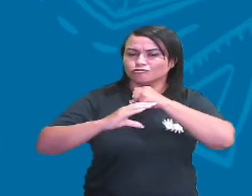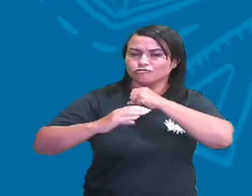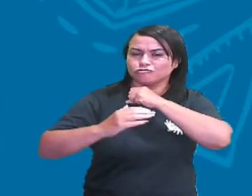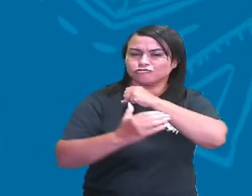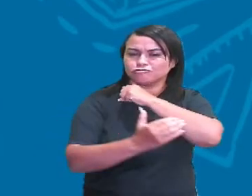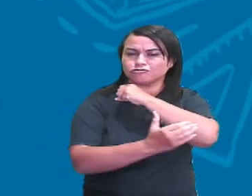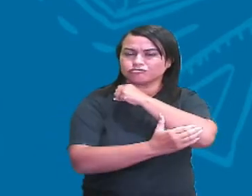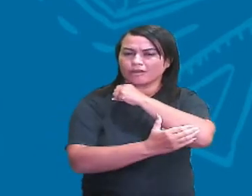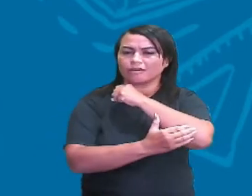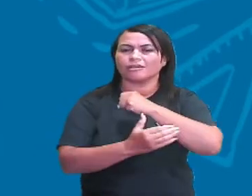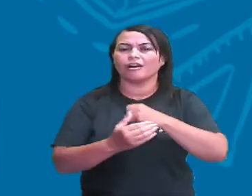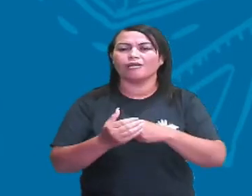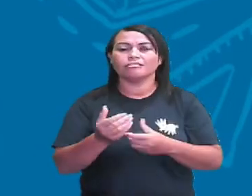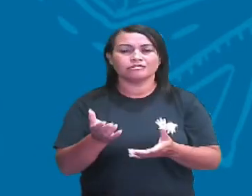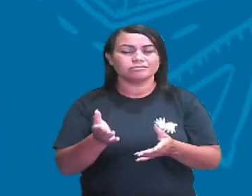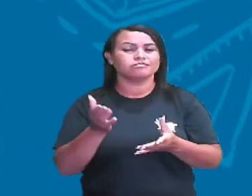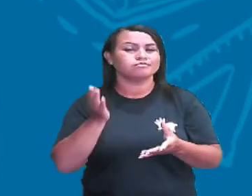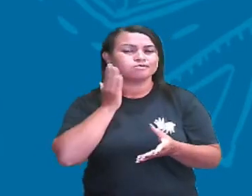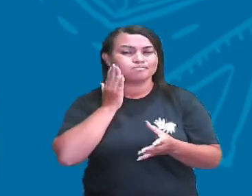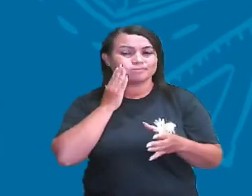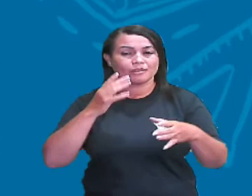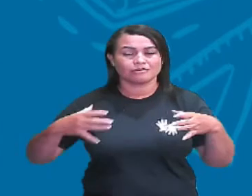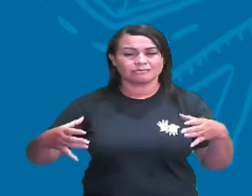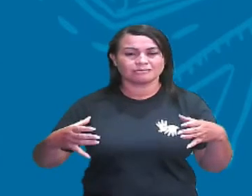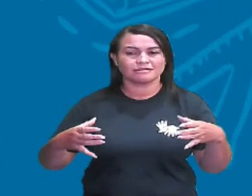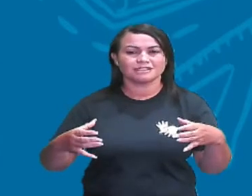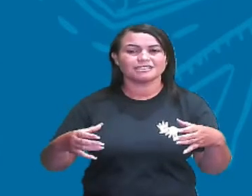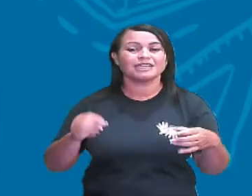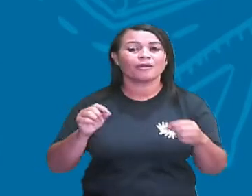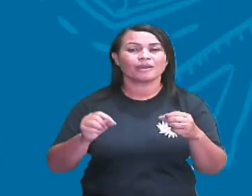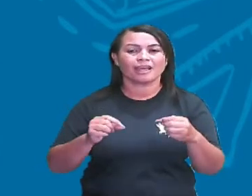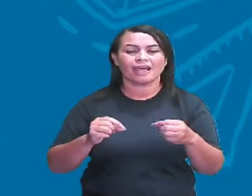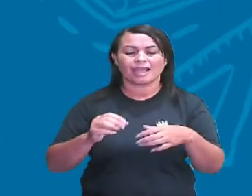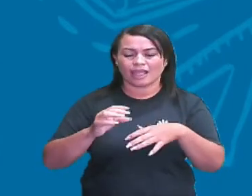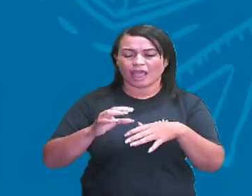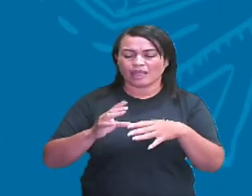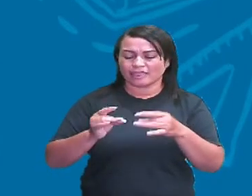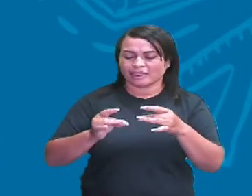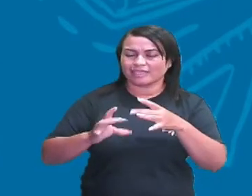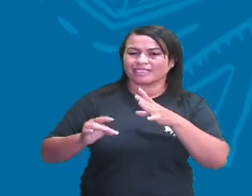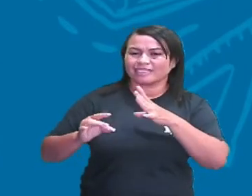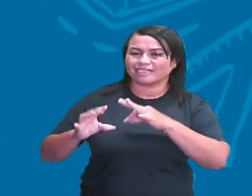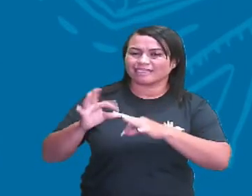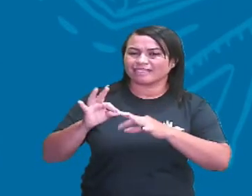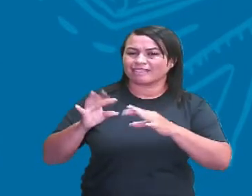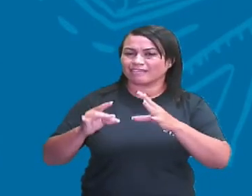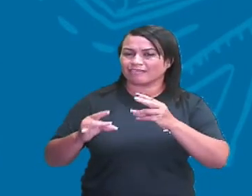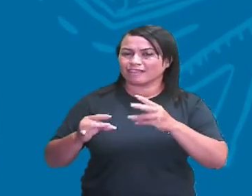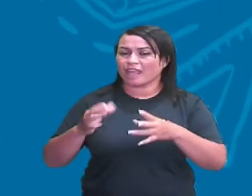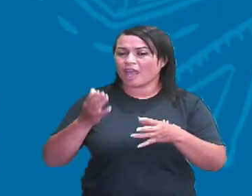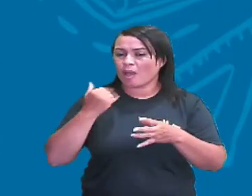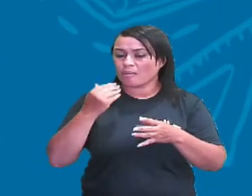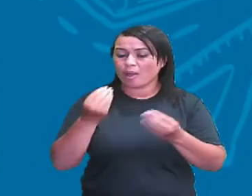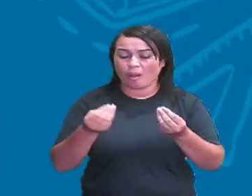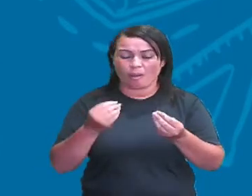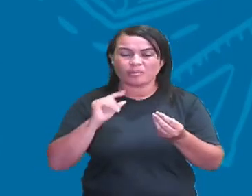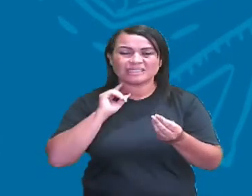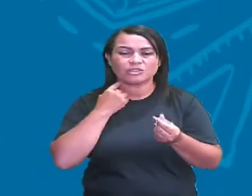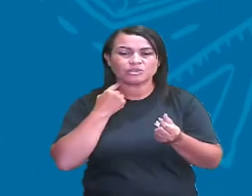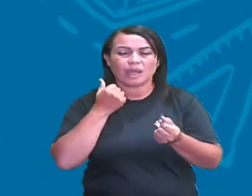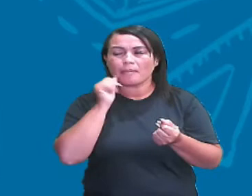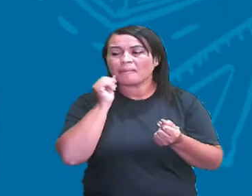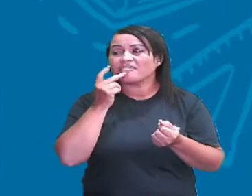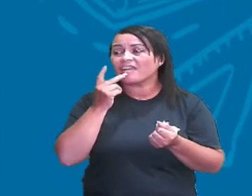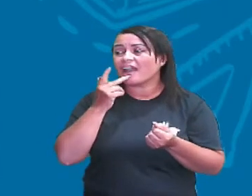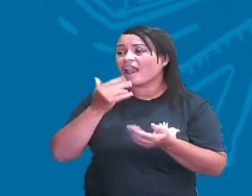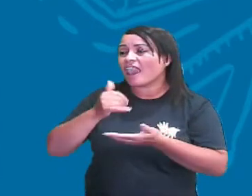aí, começa a comer, e quando de repente você está com os dedos cheios de visgo, de jaca, aí todo mundo sabe, mas como é que eu vou tirar isso? Aí a mãe fala,